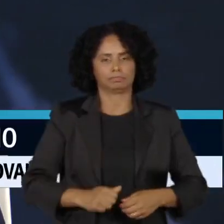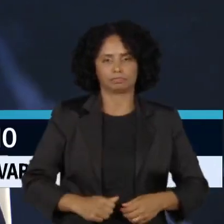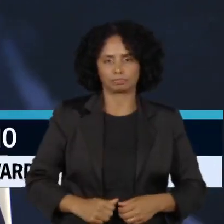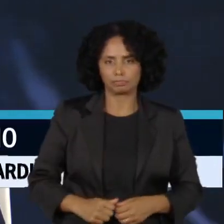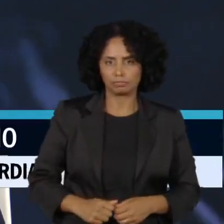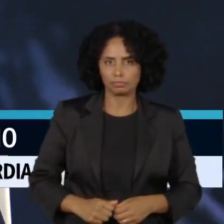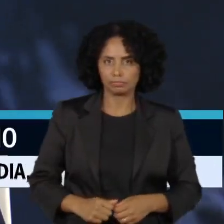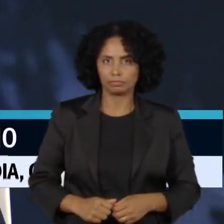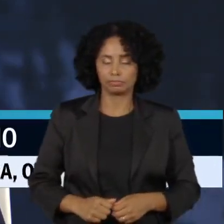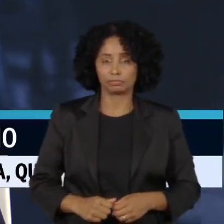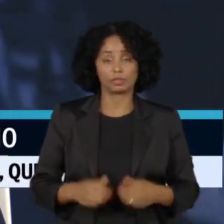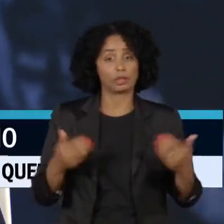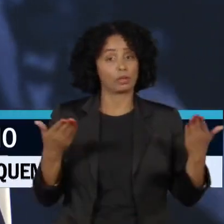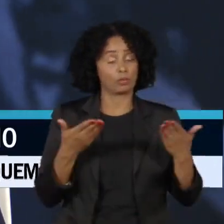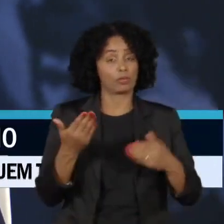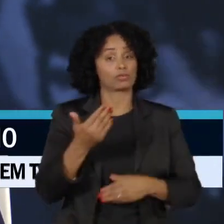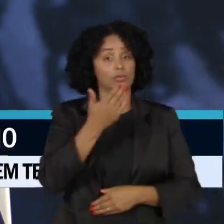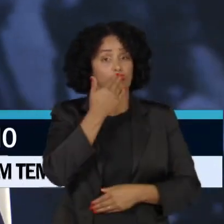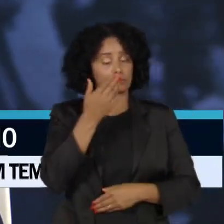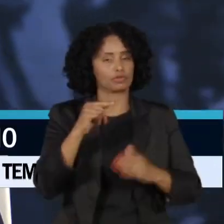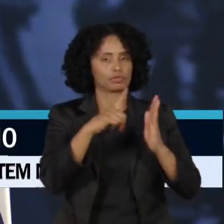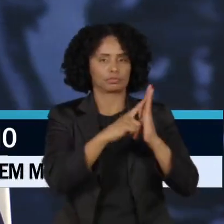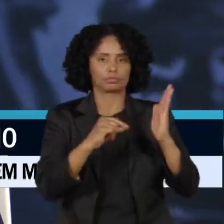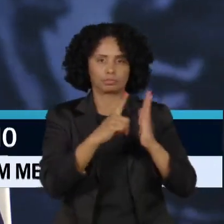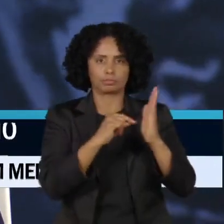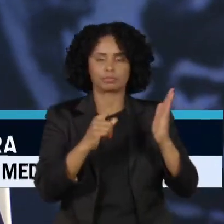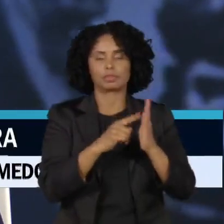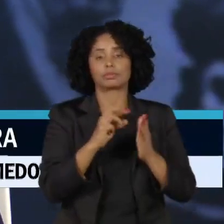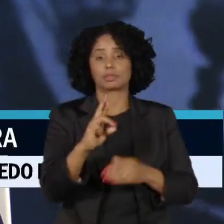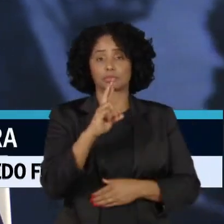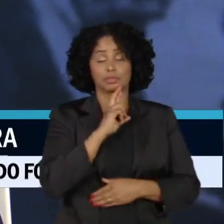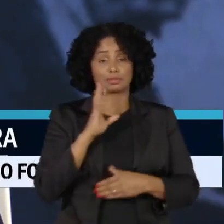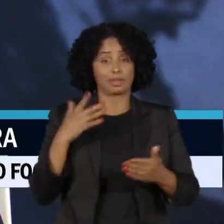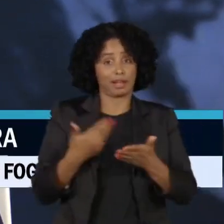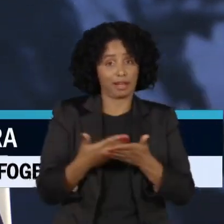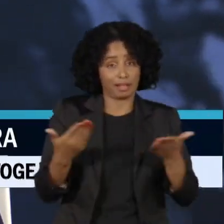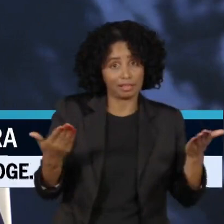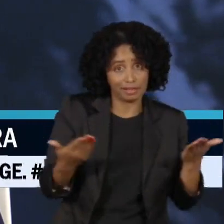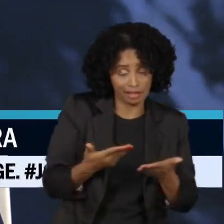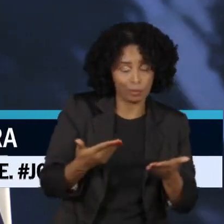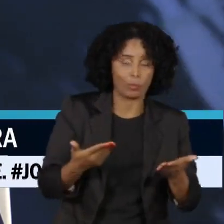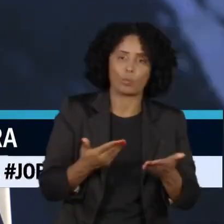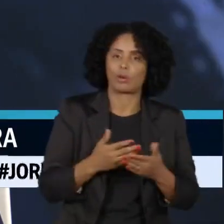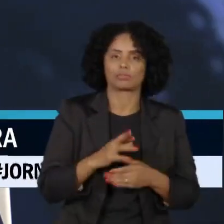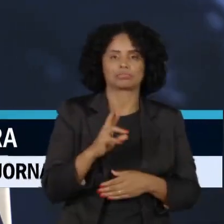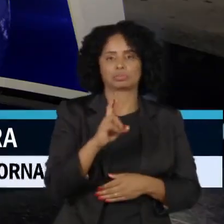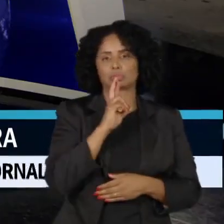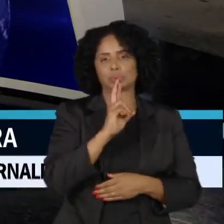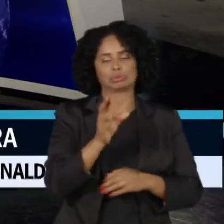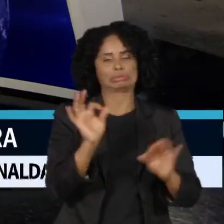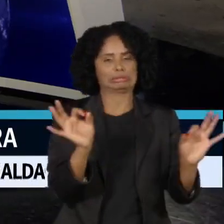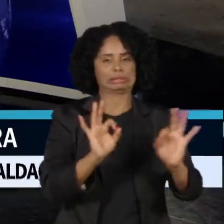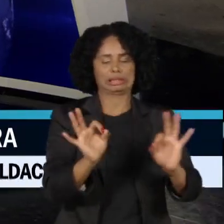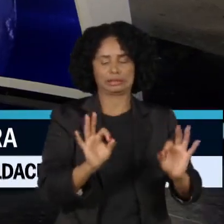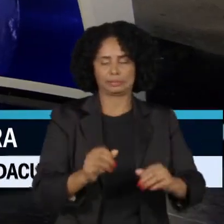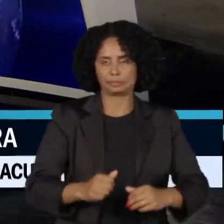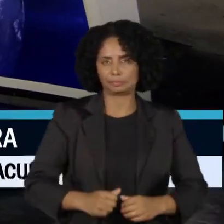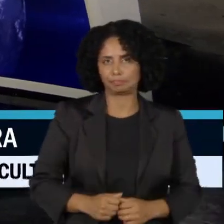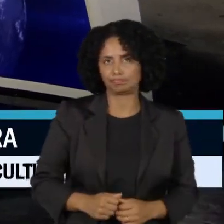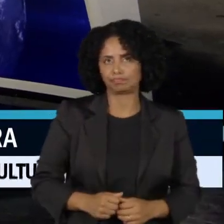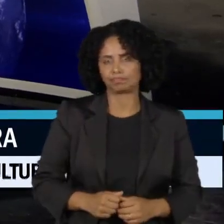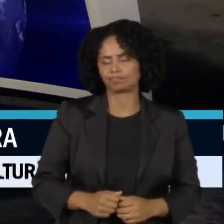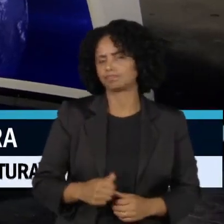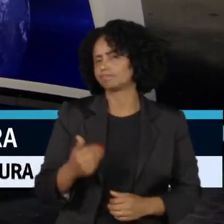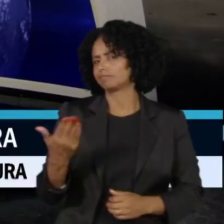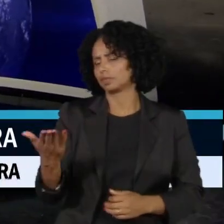Hoje pedimos uma nota ao Palácio do Planalto, mas até o fechamento desta reportagem não tivemos retorno. Agora, nesse caso